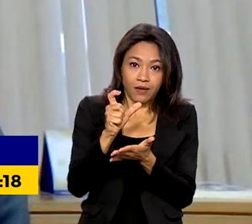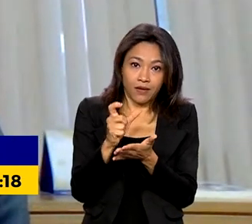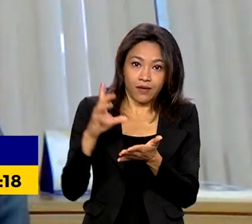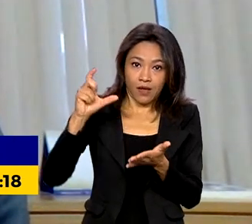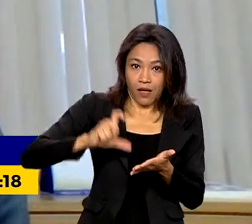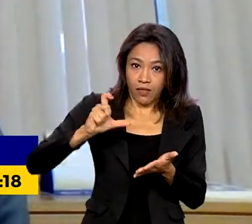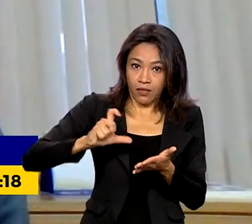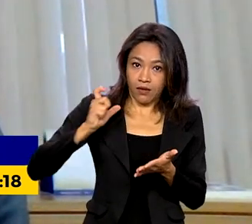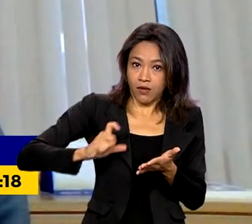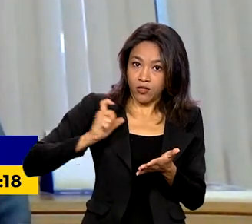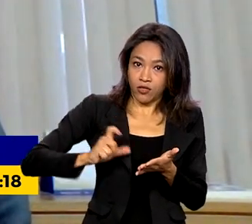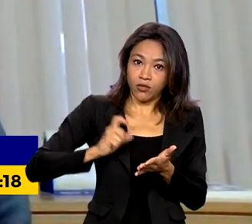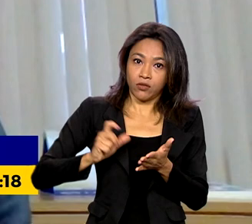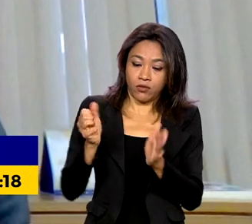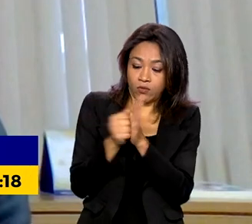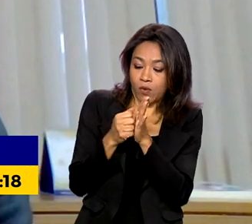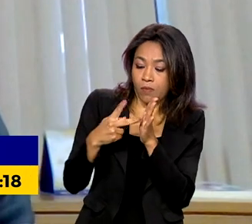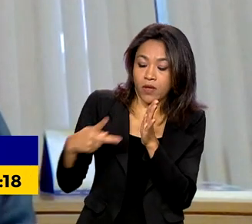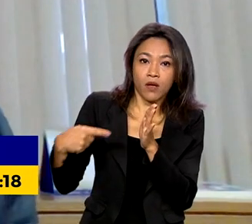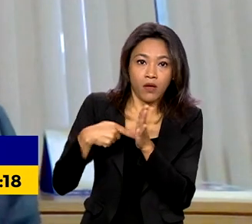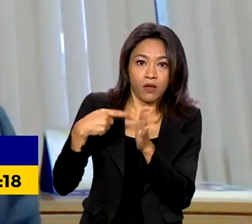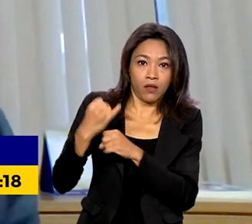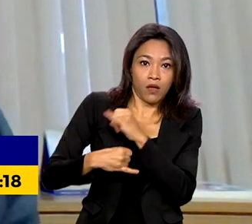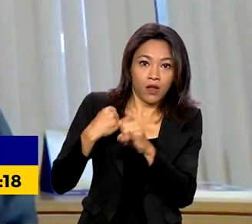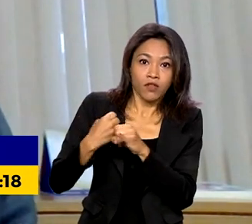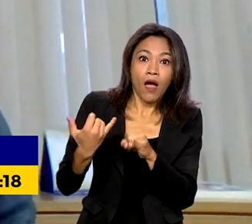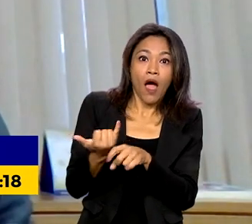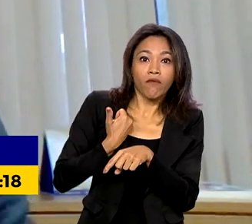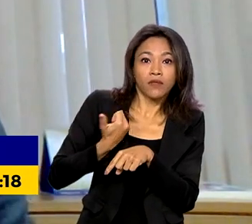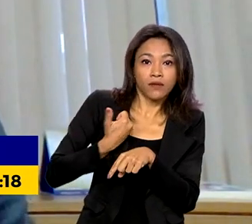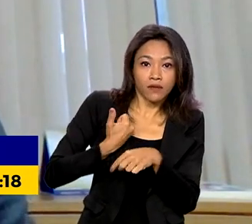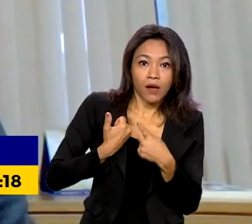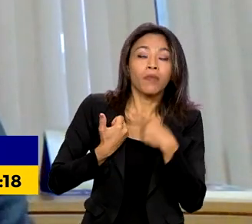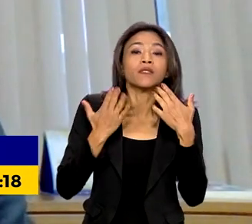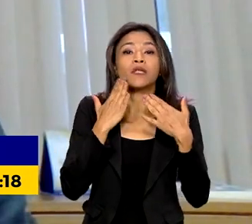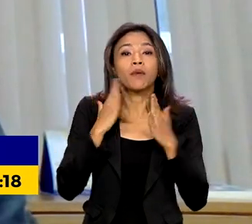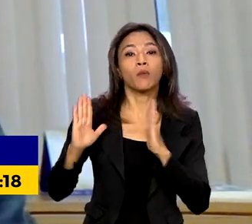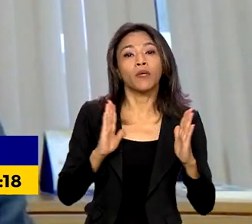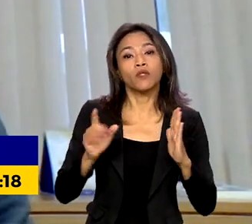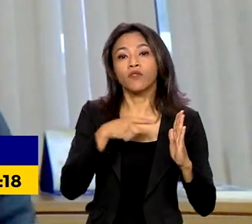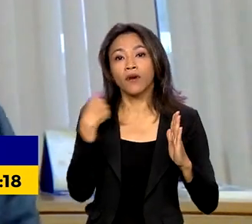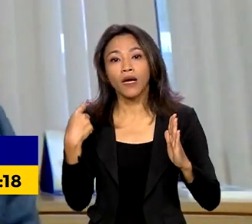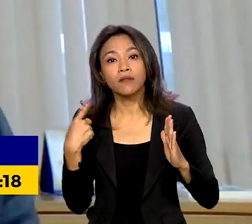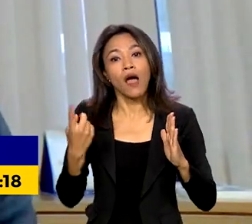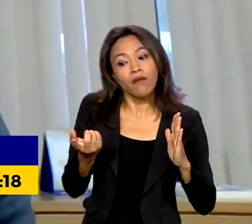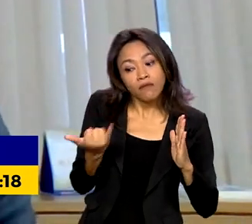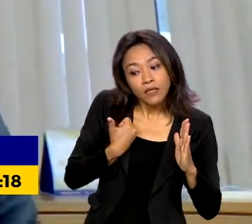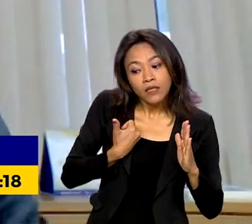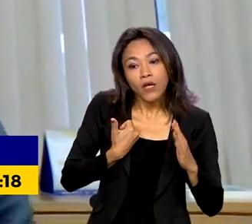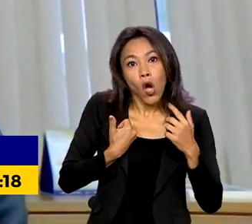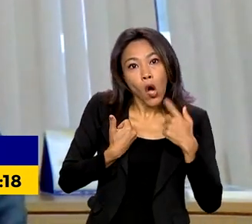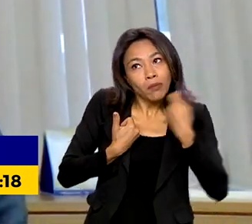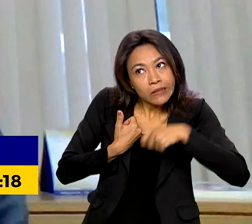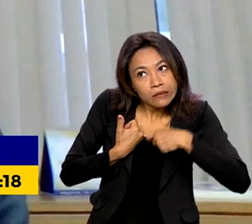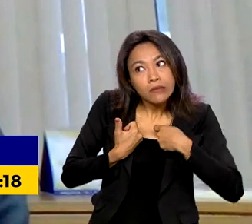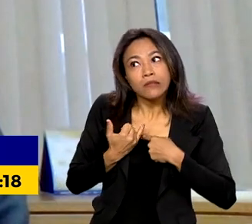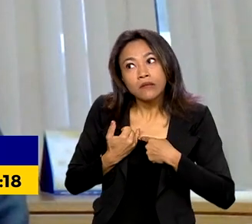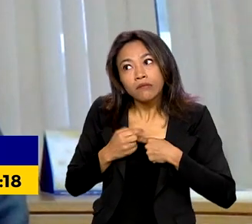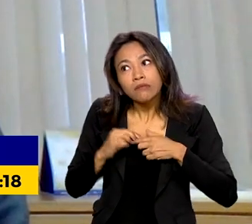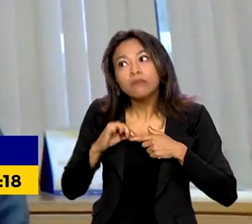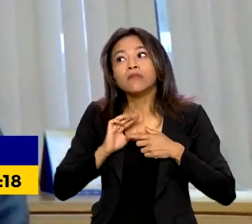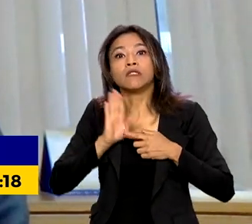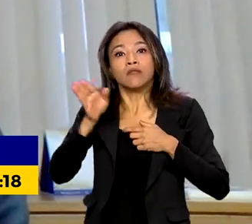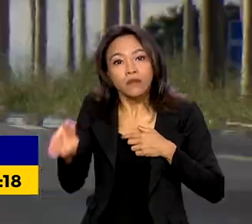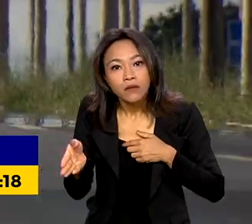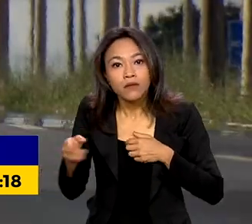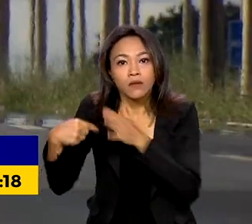E aí ele vai verificar o prazo de validade do exame dele, se ele está devendo o exame ou não. Isso vai facilitar a vida também do